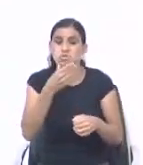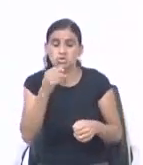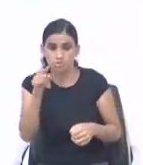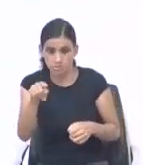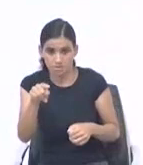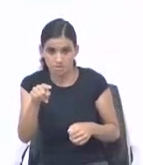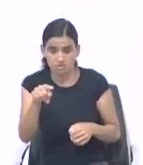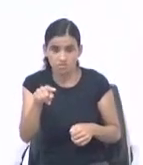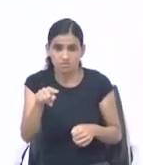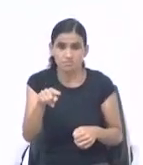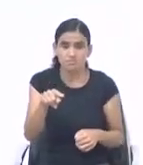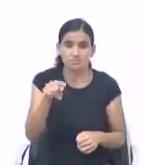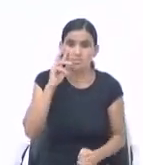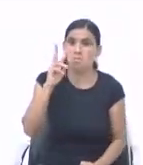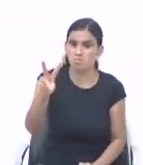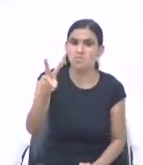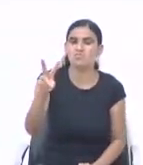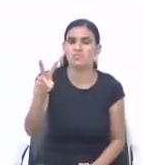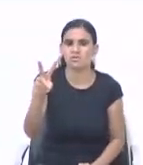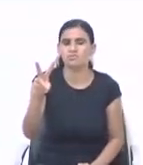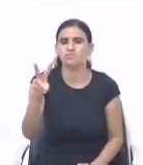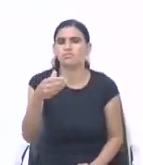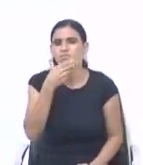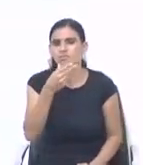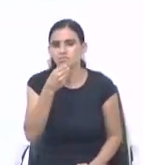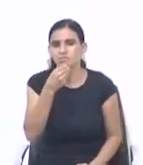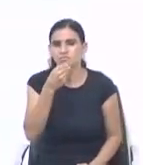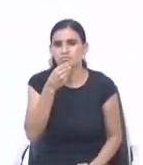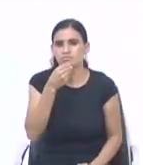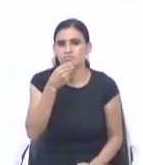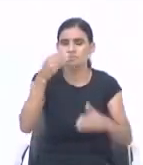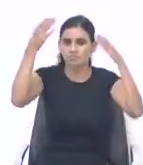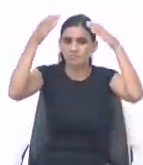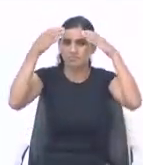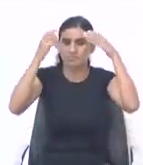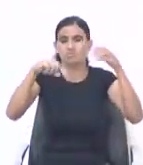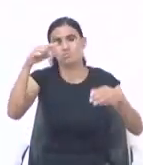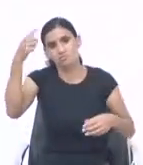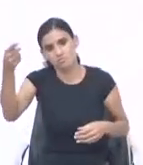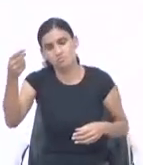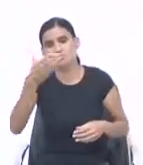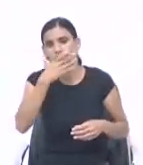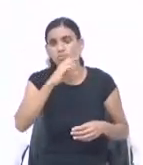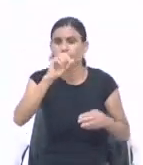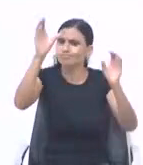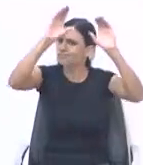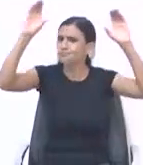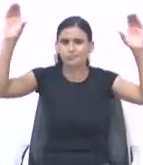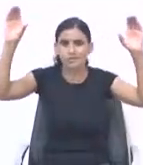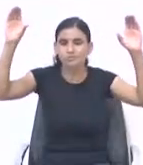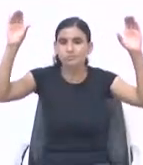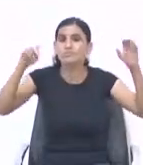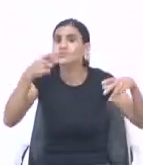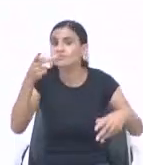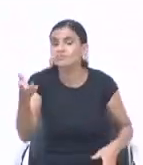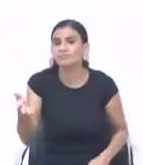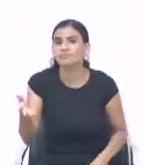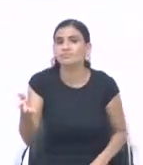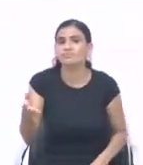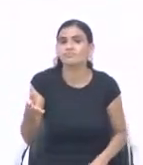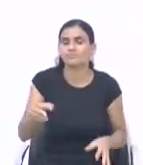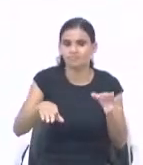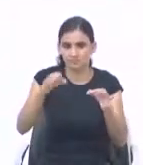Para ser visto por eles. Aliás, não tereis galadão junto ao vosso Pai que estás no céu. Então o ele está dizendo? Nós